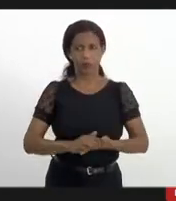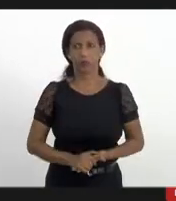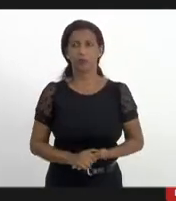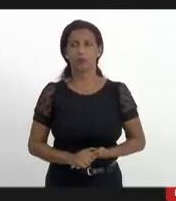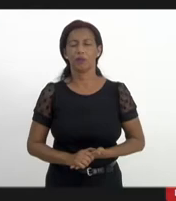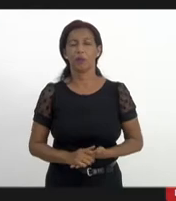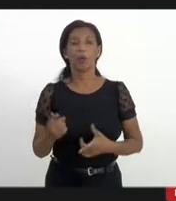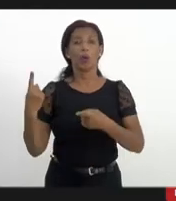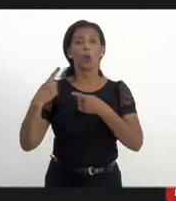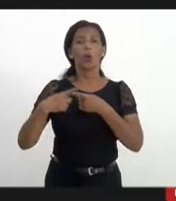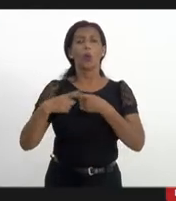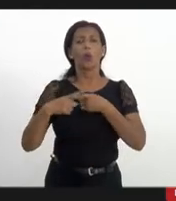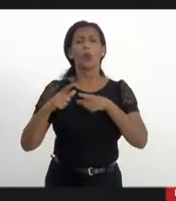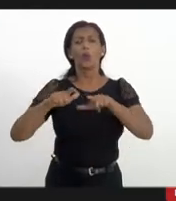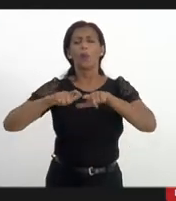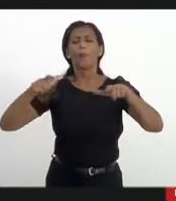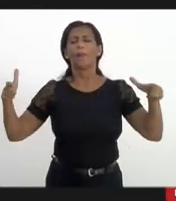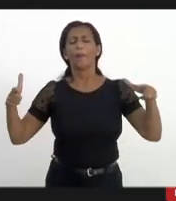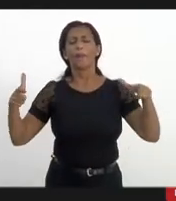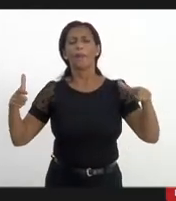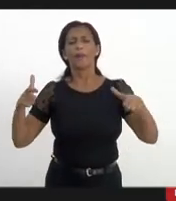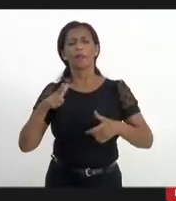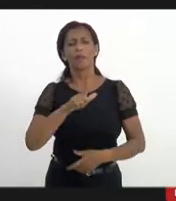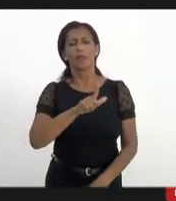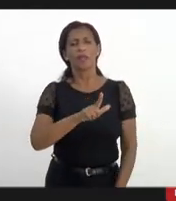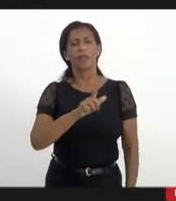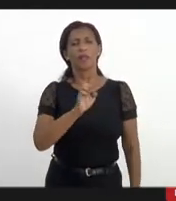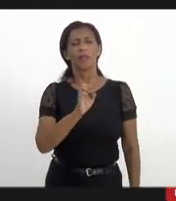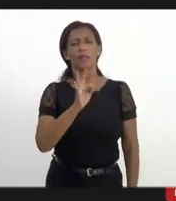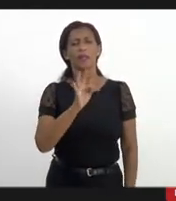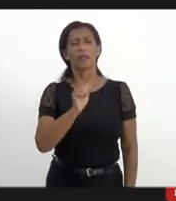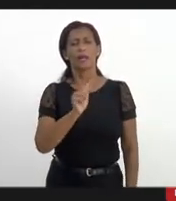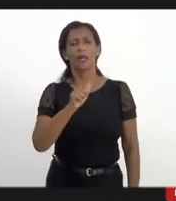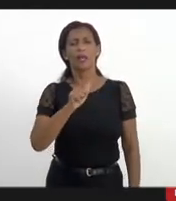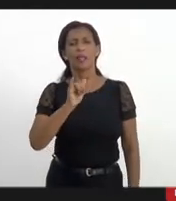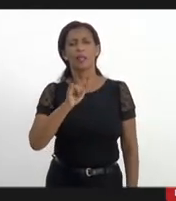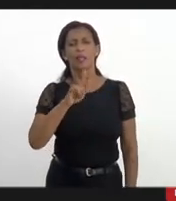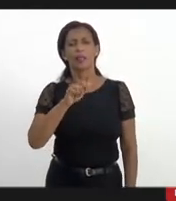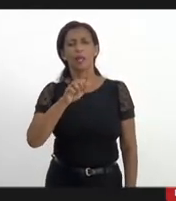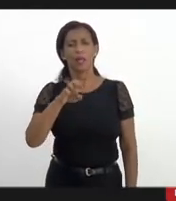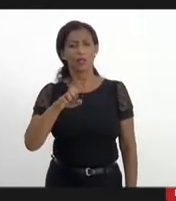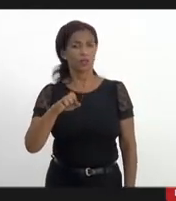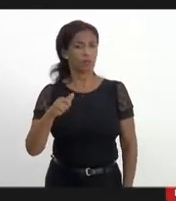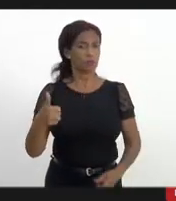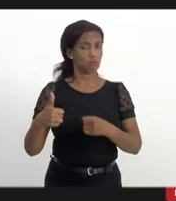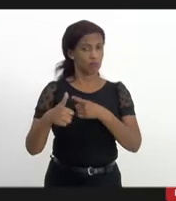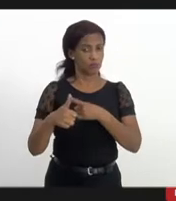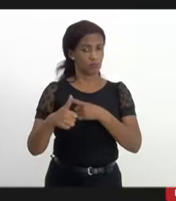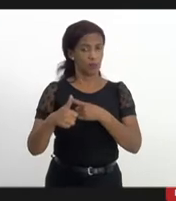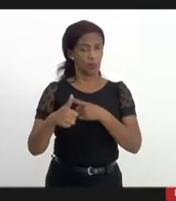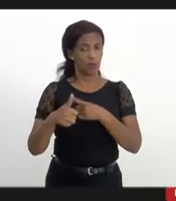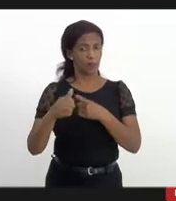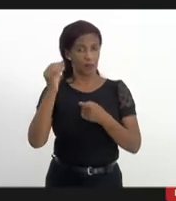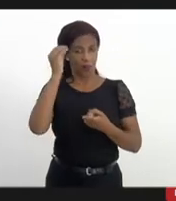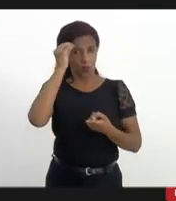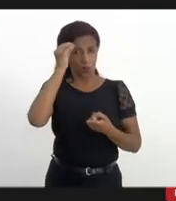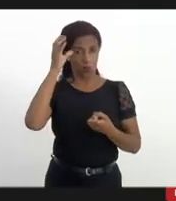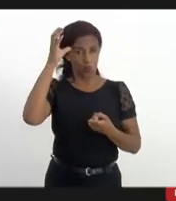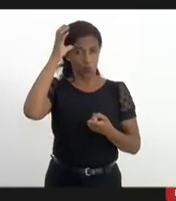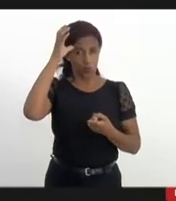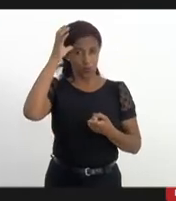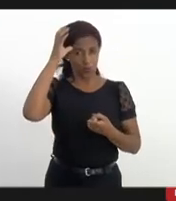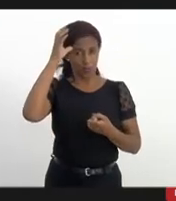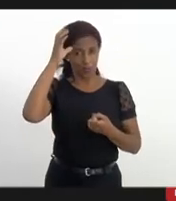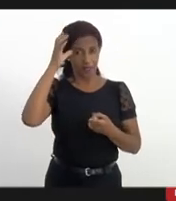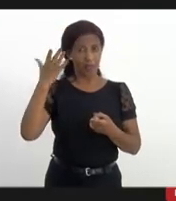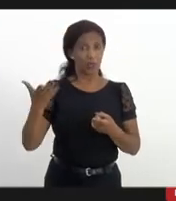o porquê da tamanha letalidade, eu diria que pela cultura do crime organizado, em especial o